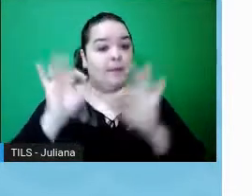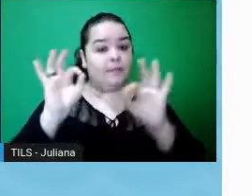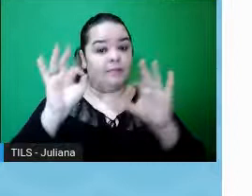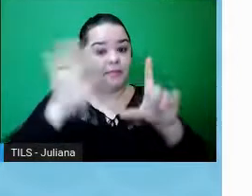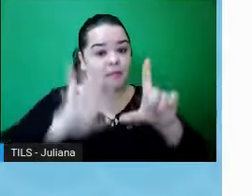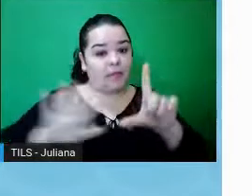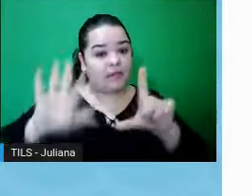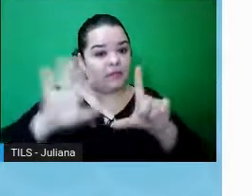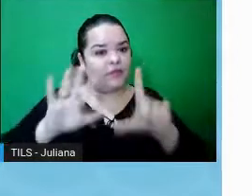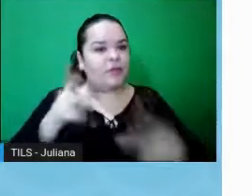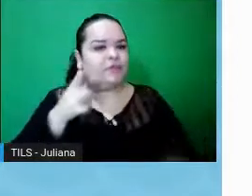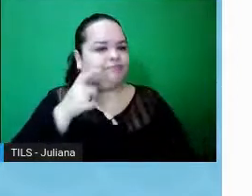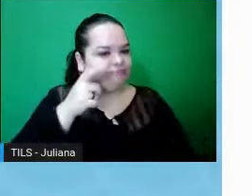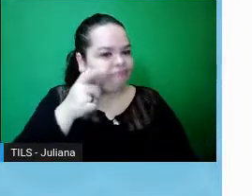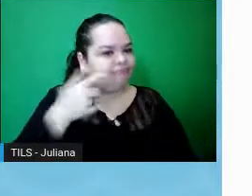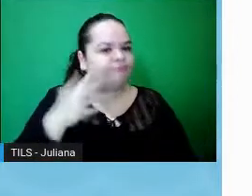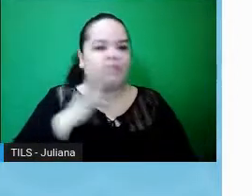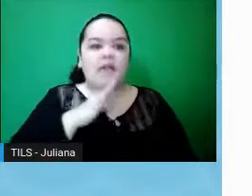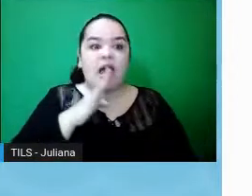agilizou muito a tramitação